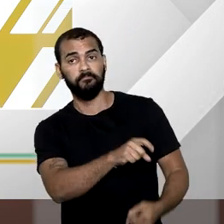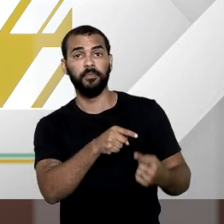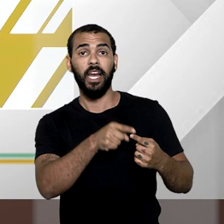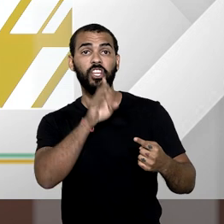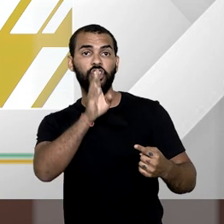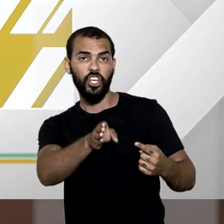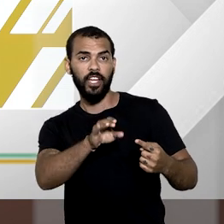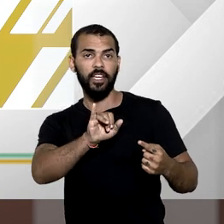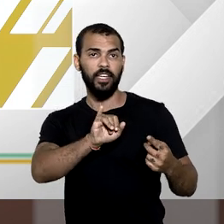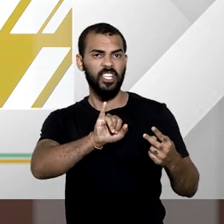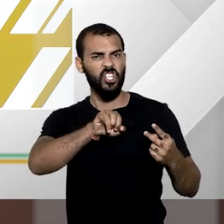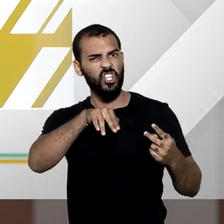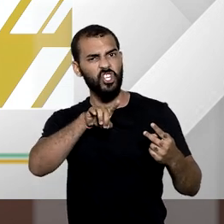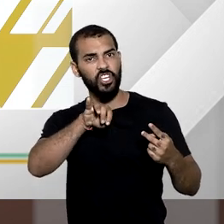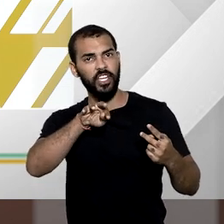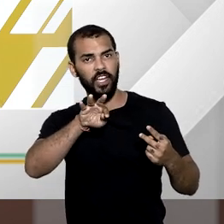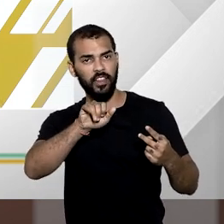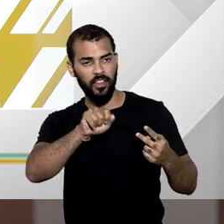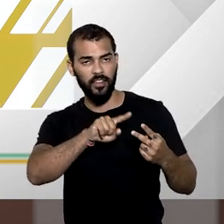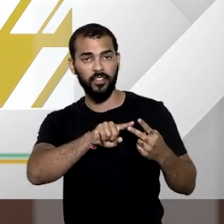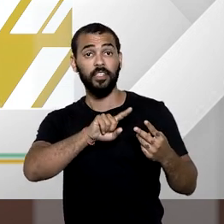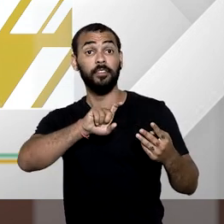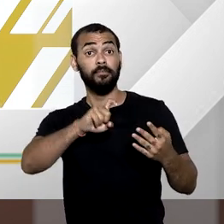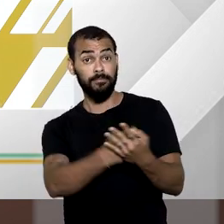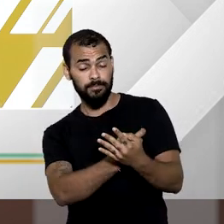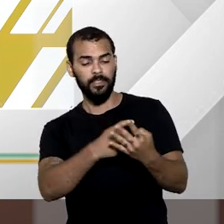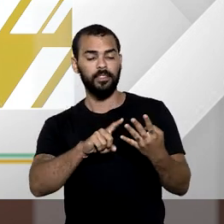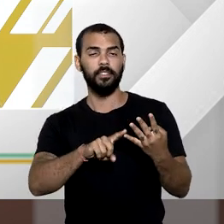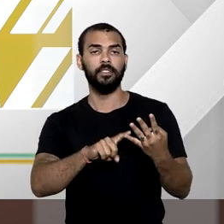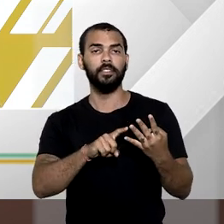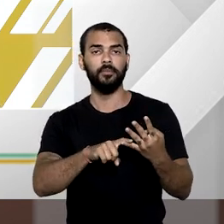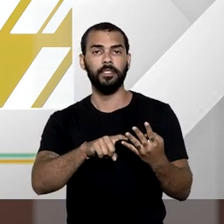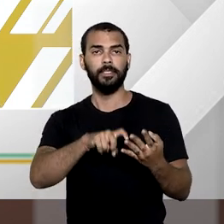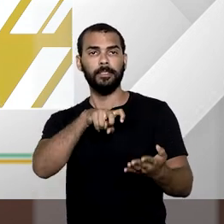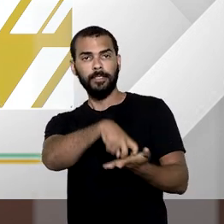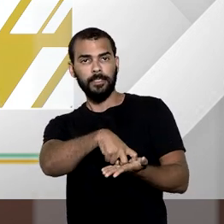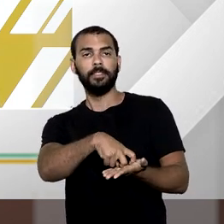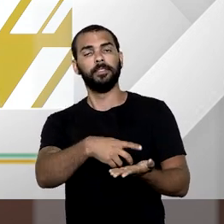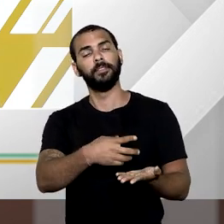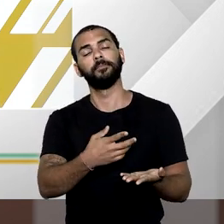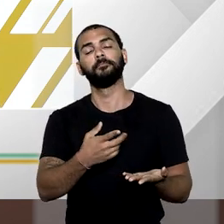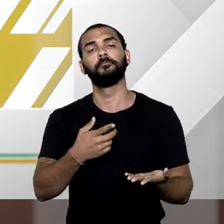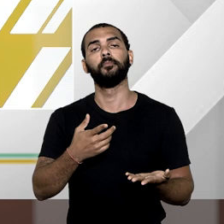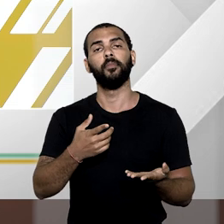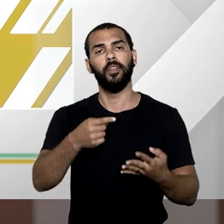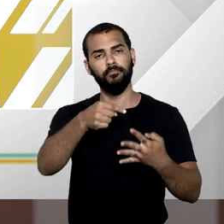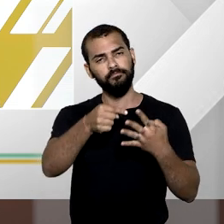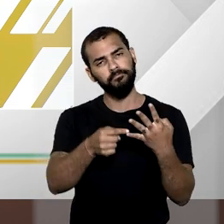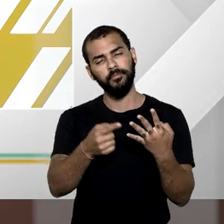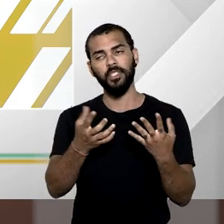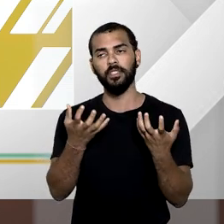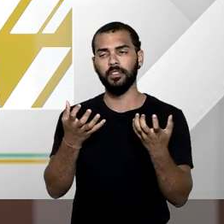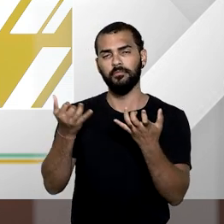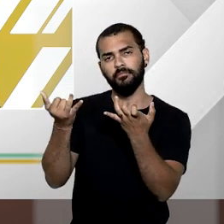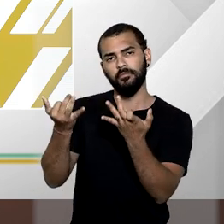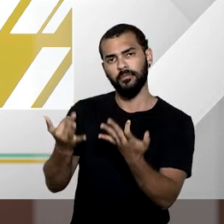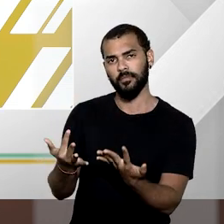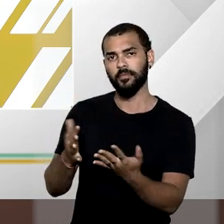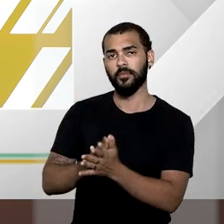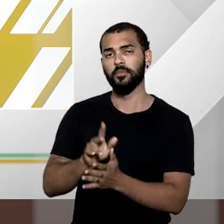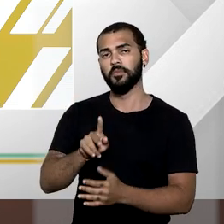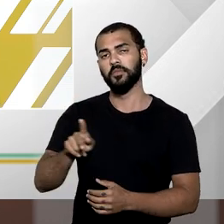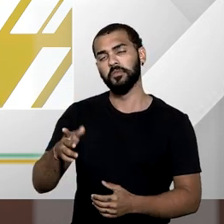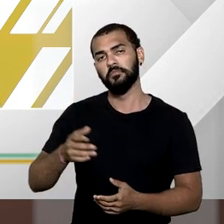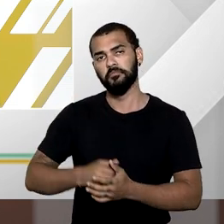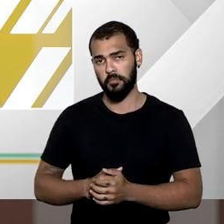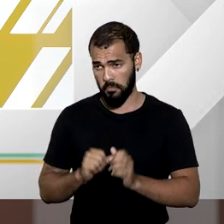indireta, a confiscatória e a sancionatória. E é por essas definições que eu queria começar essa nossa conversa de hoje. Professor